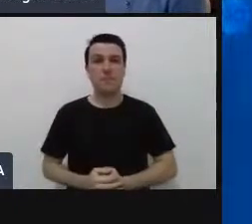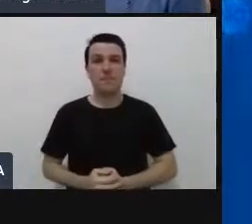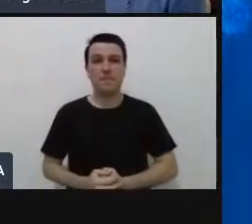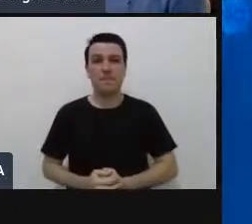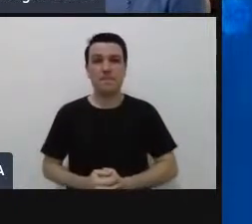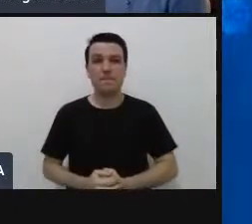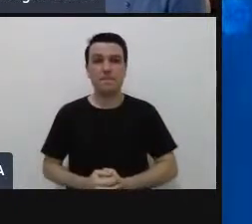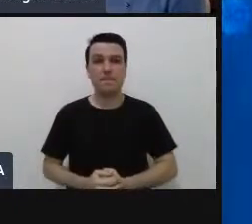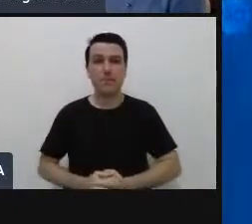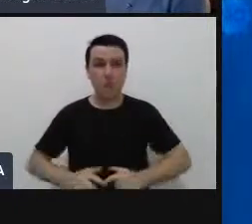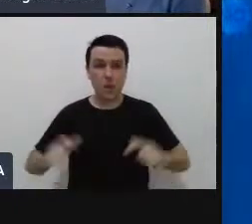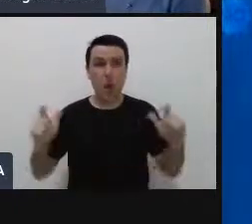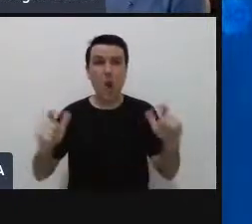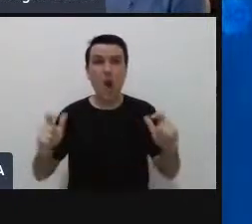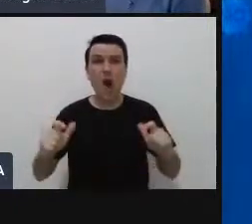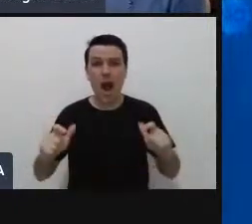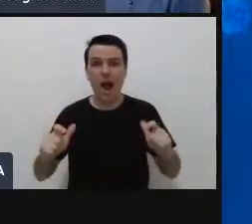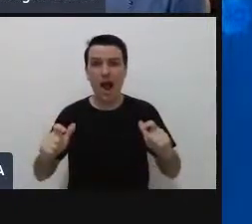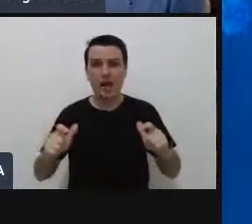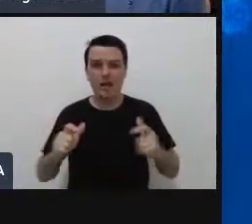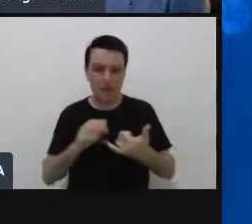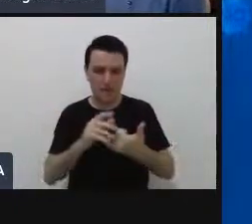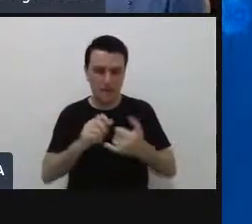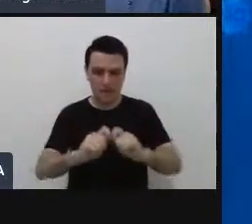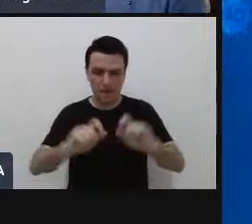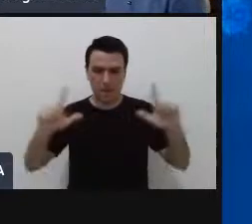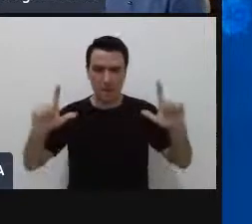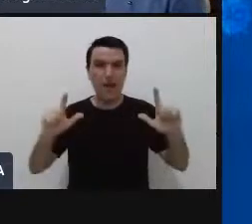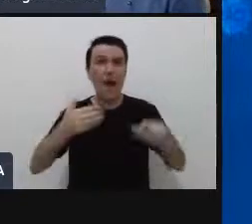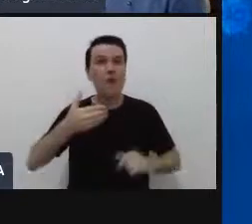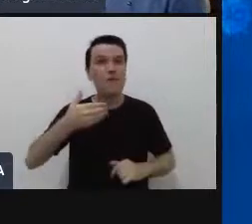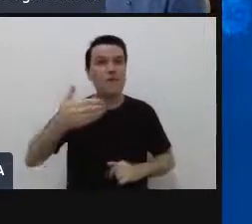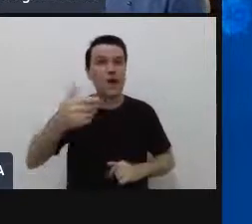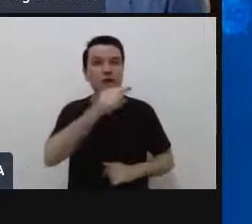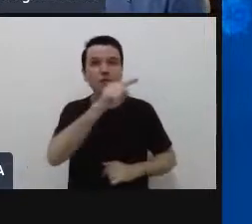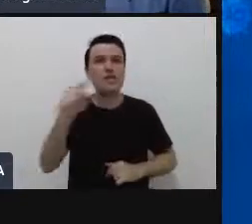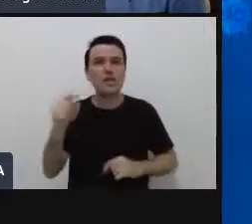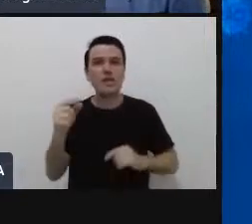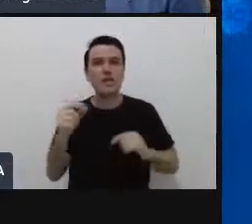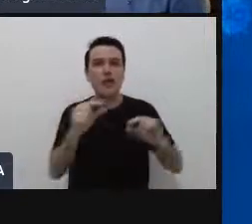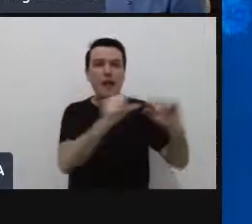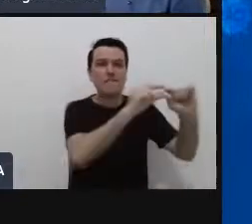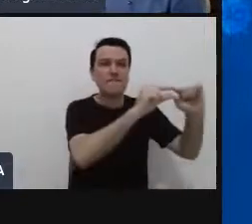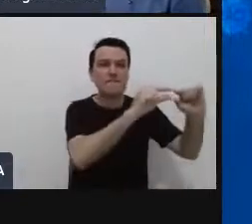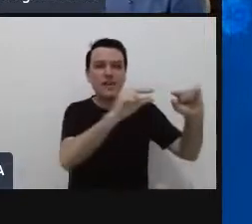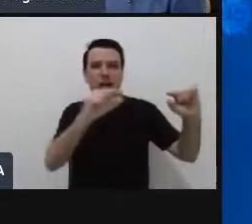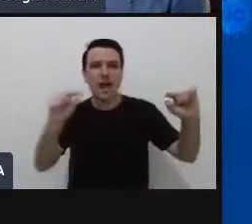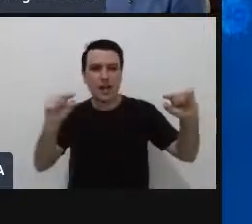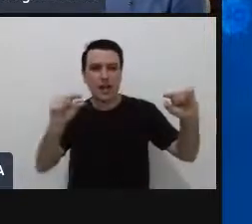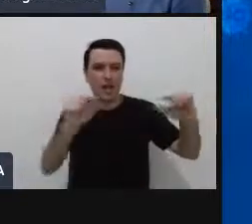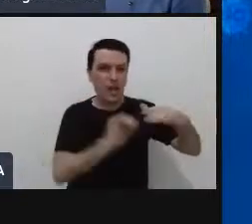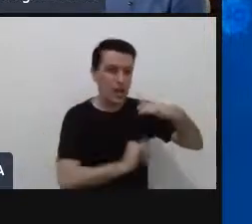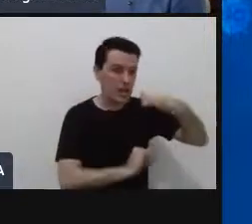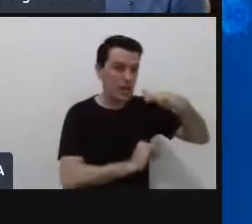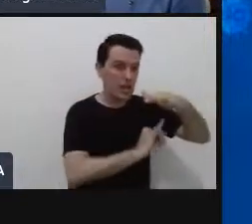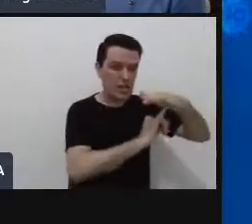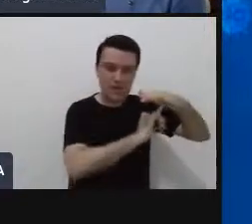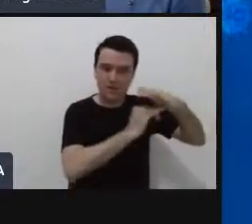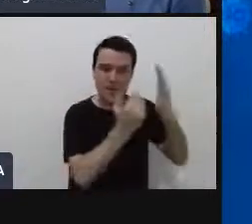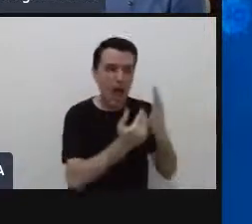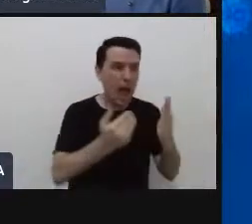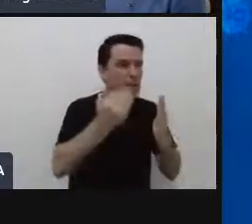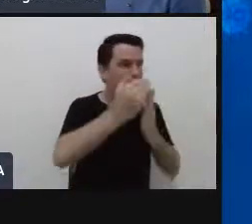nesse espaço lá no espaço do aplicativo vocês vão digitar vão completar a frase um IFSC ainda mais